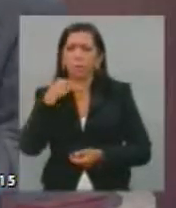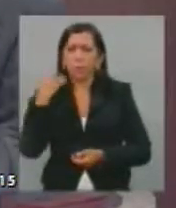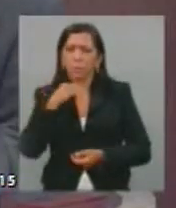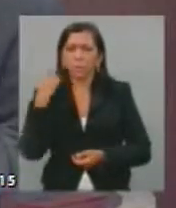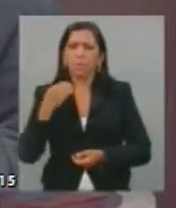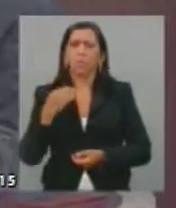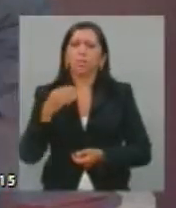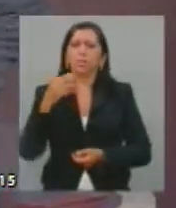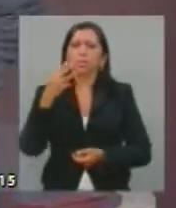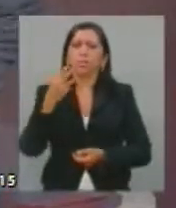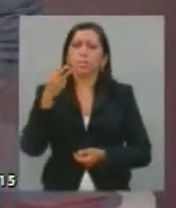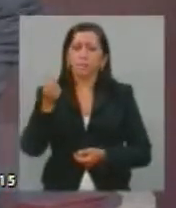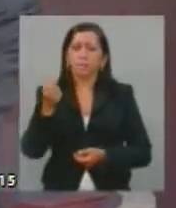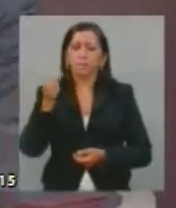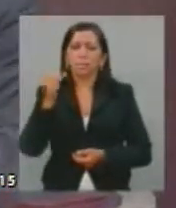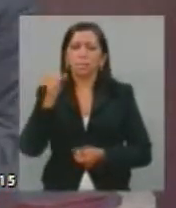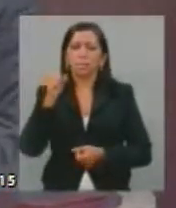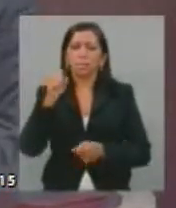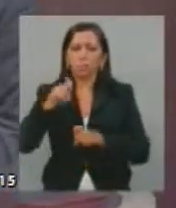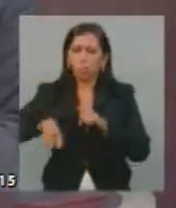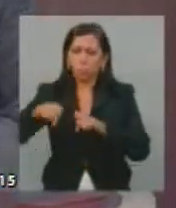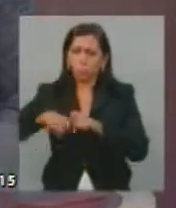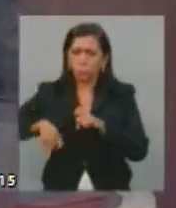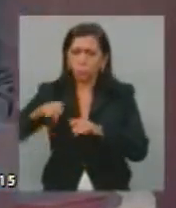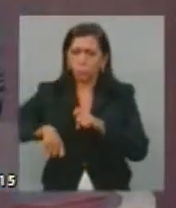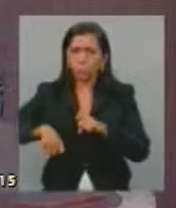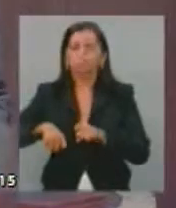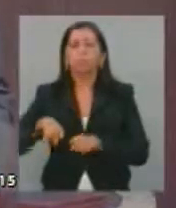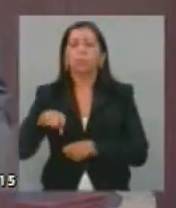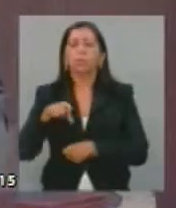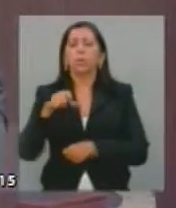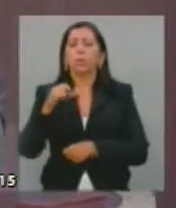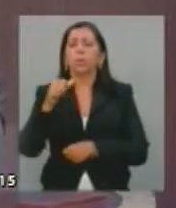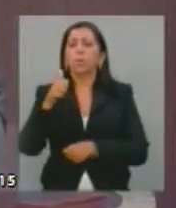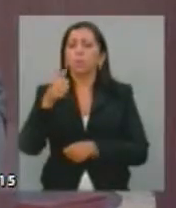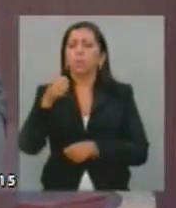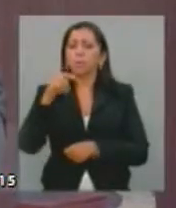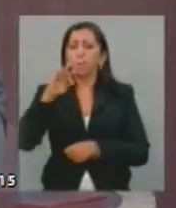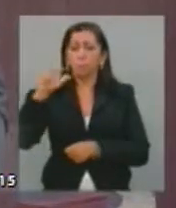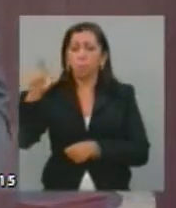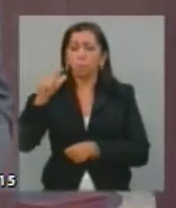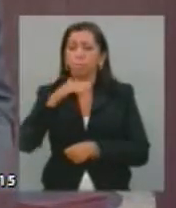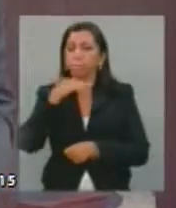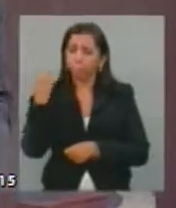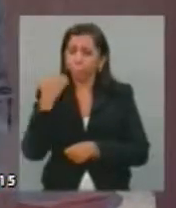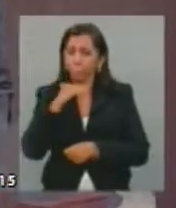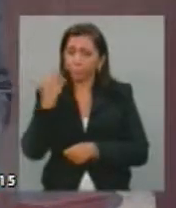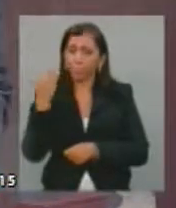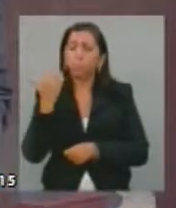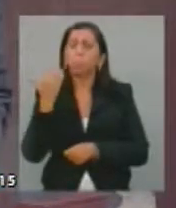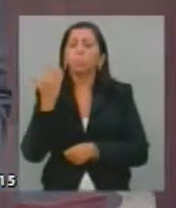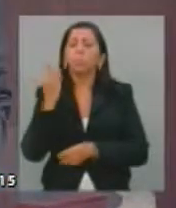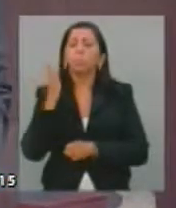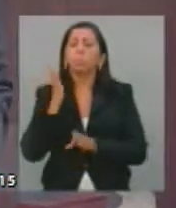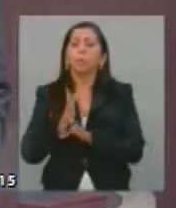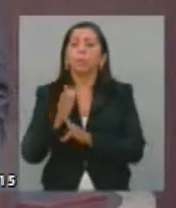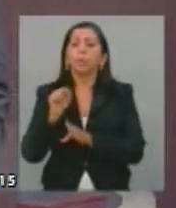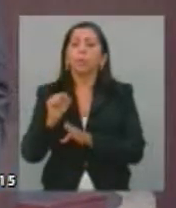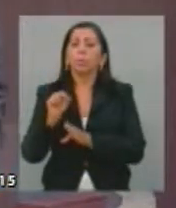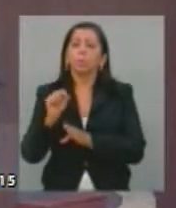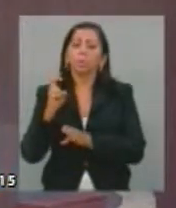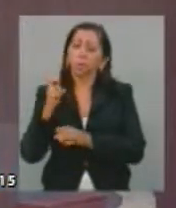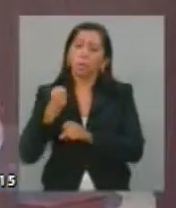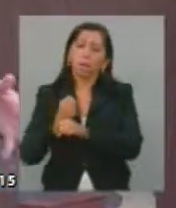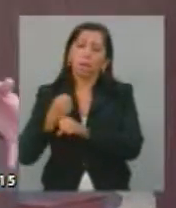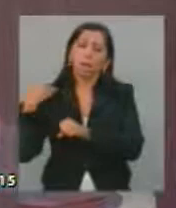estupros, 11 mil mortes causadas nos últimos cinco